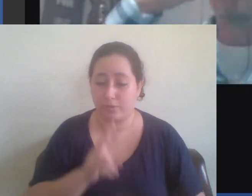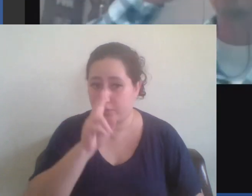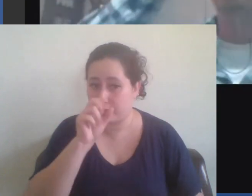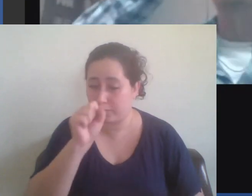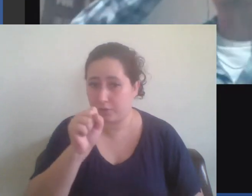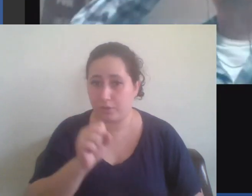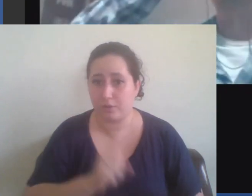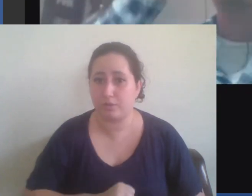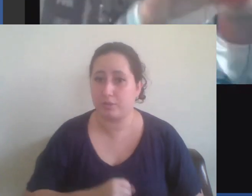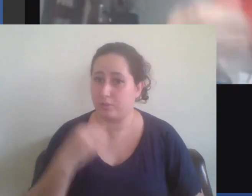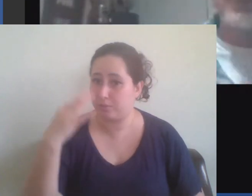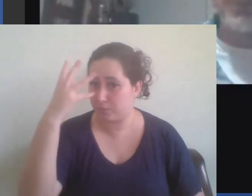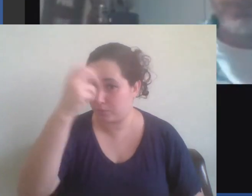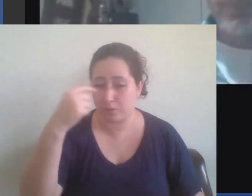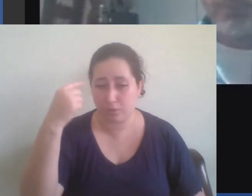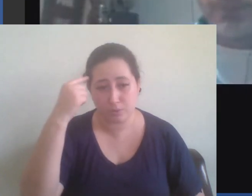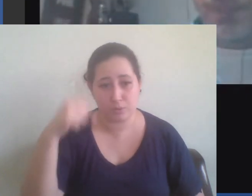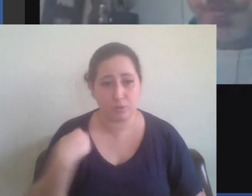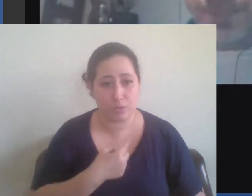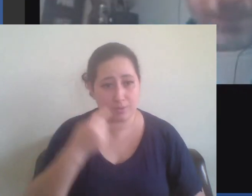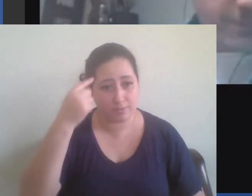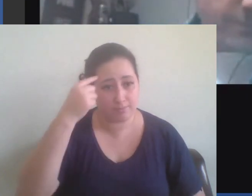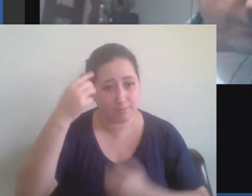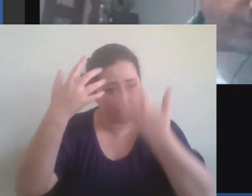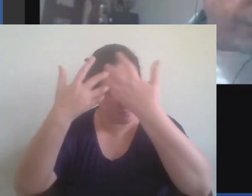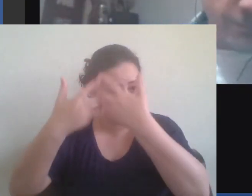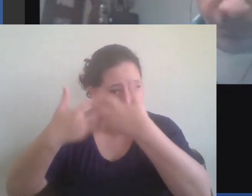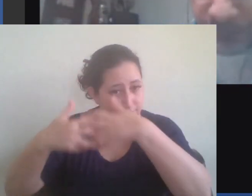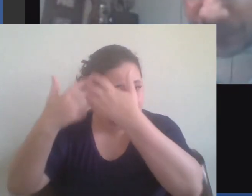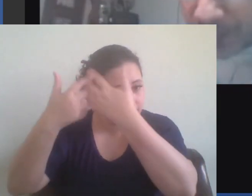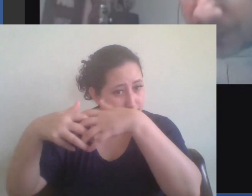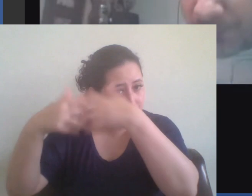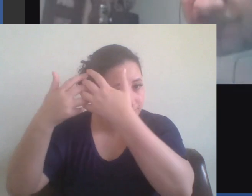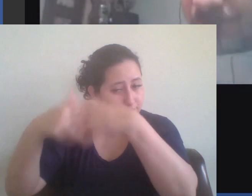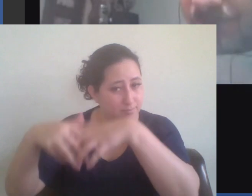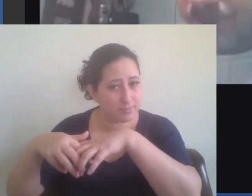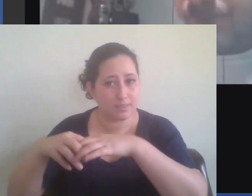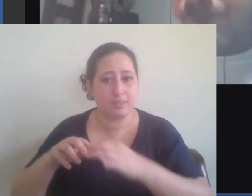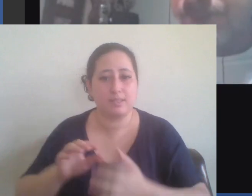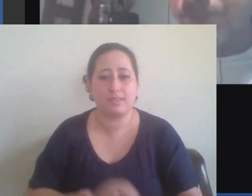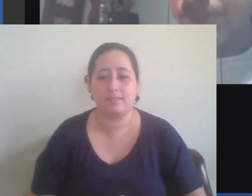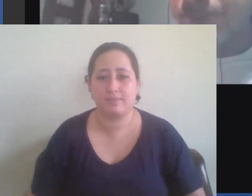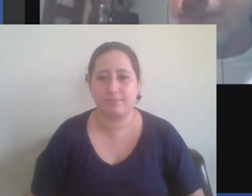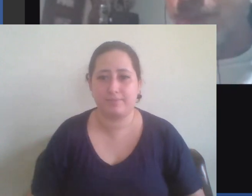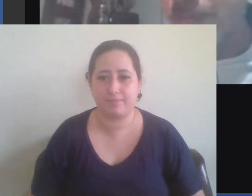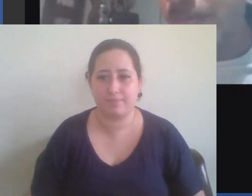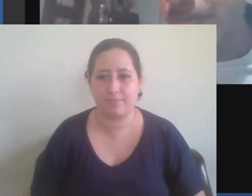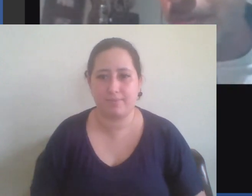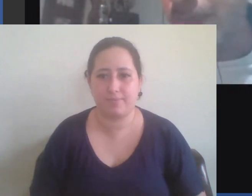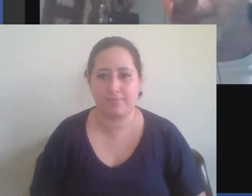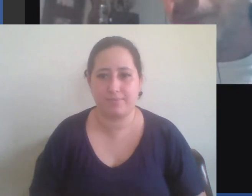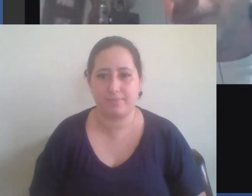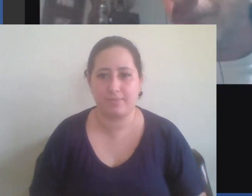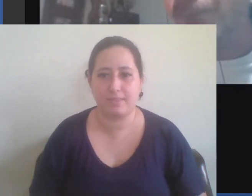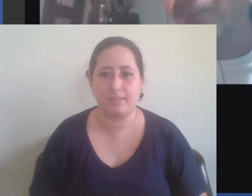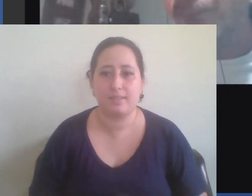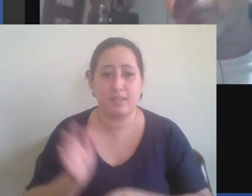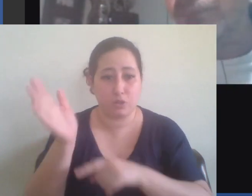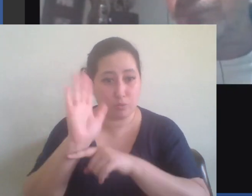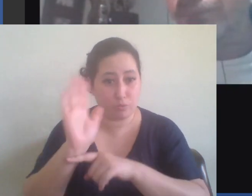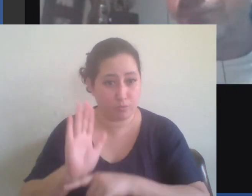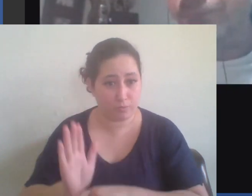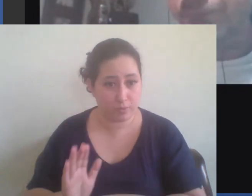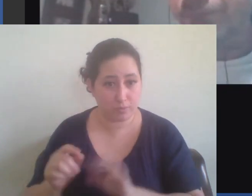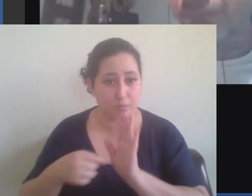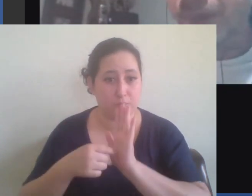muito nessas questões essa inserção da questão dos filmes que